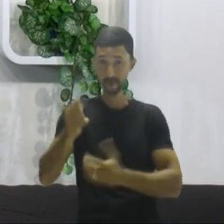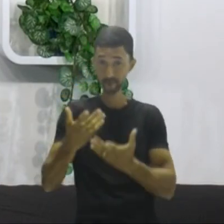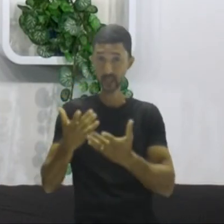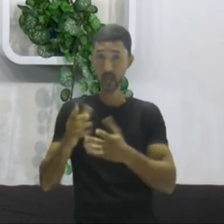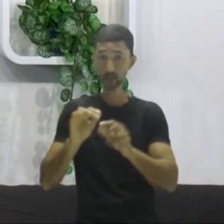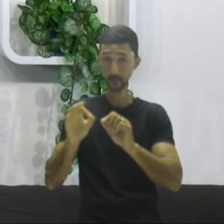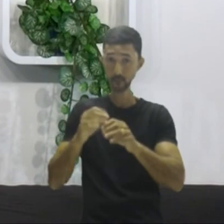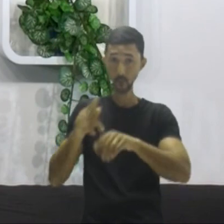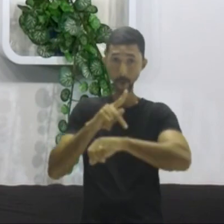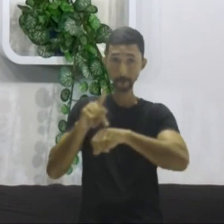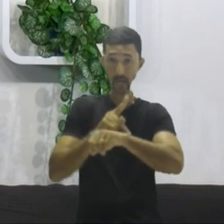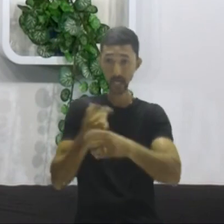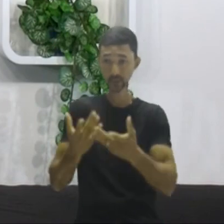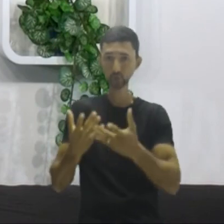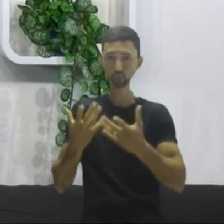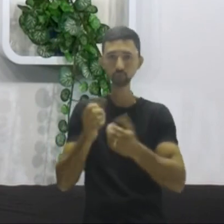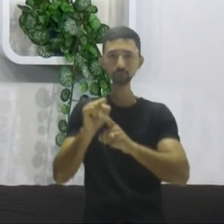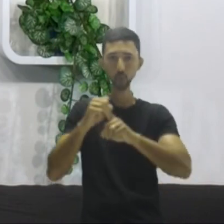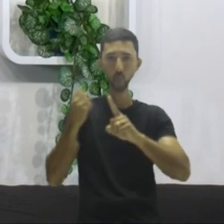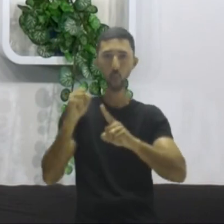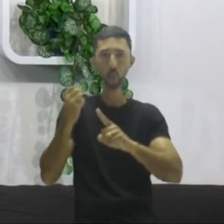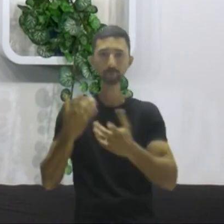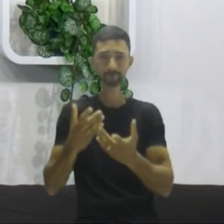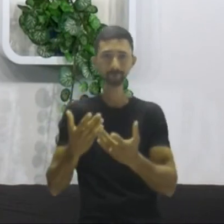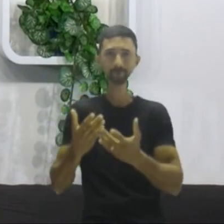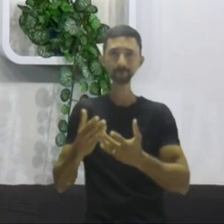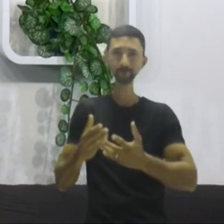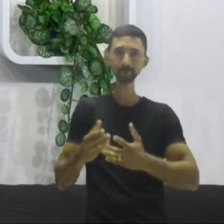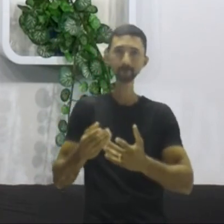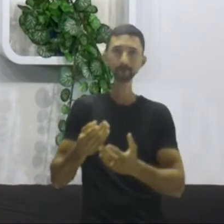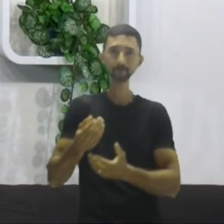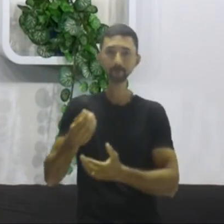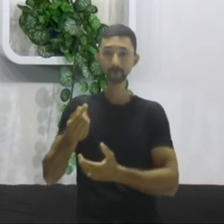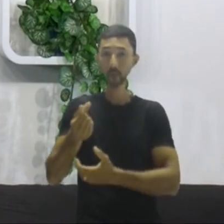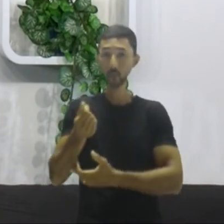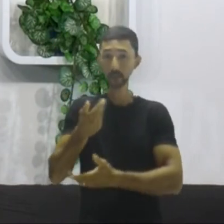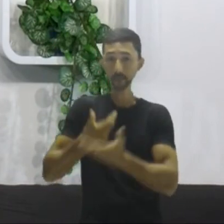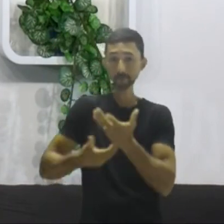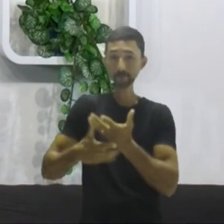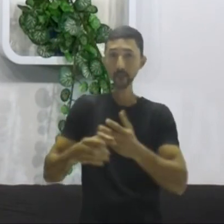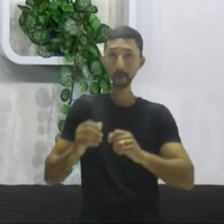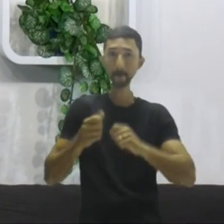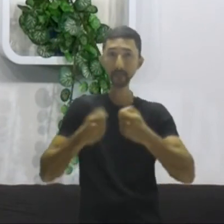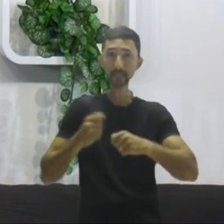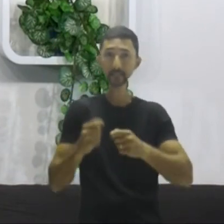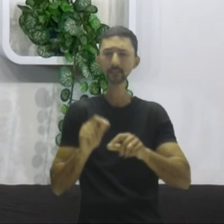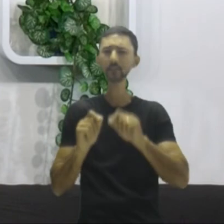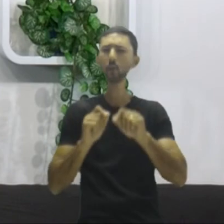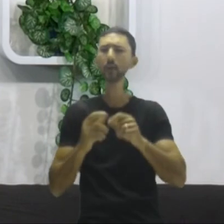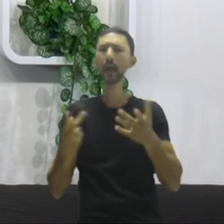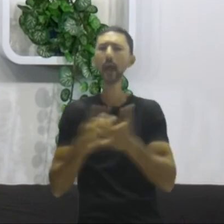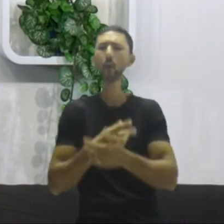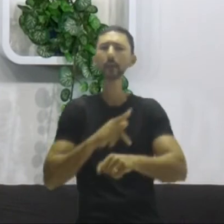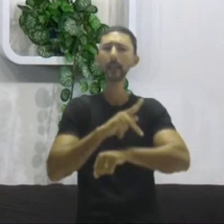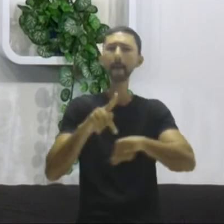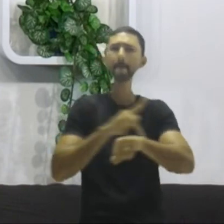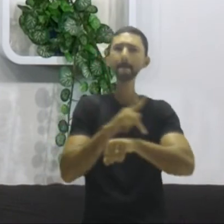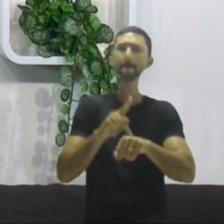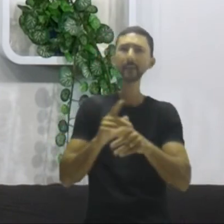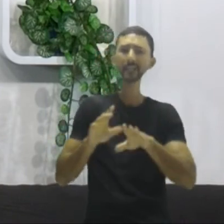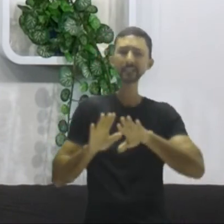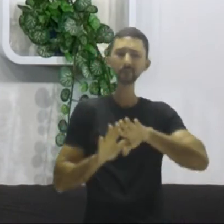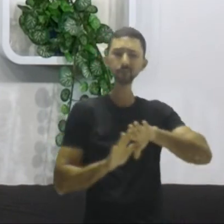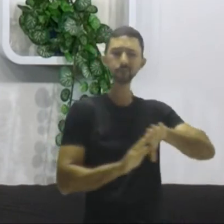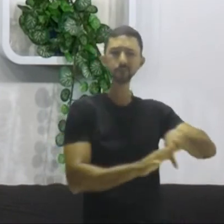do socialismo na região. O capitalismo precisa fazer o que com esses países que estão